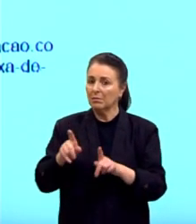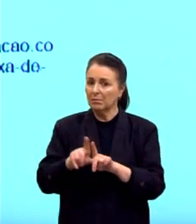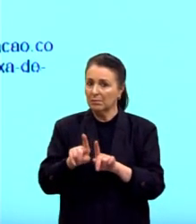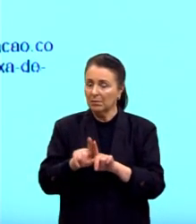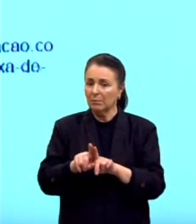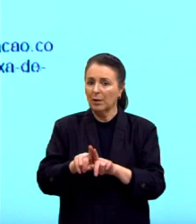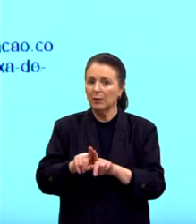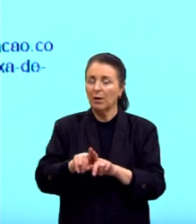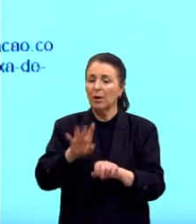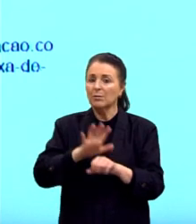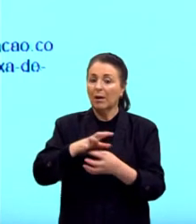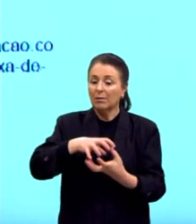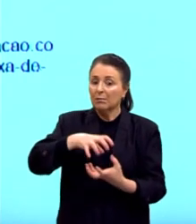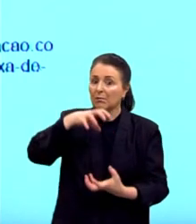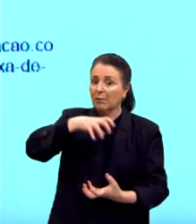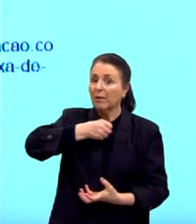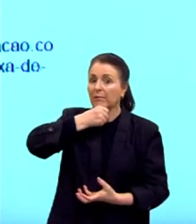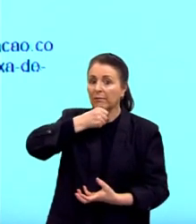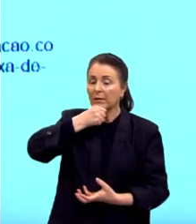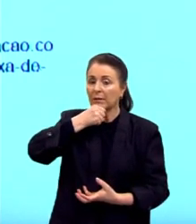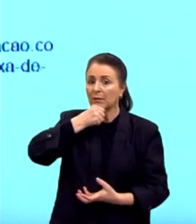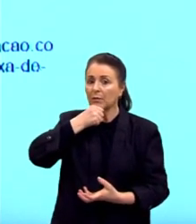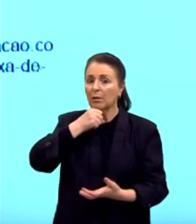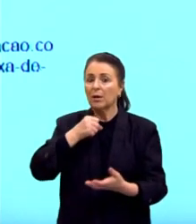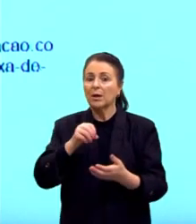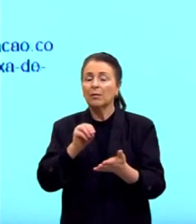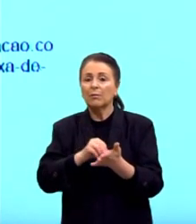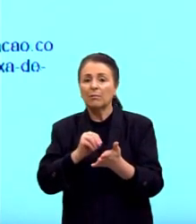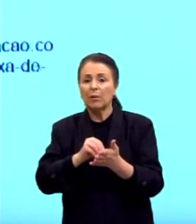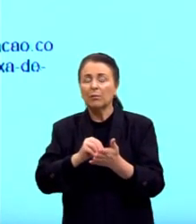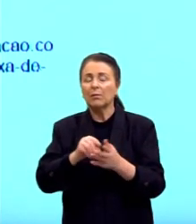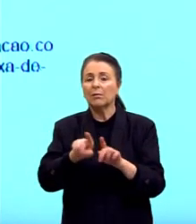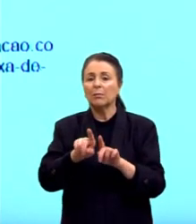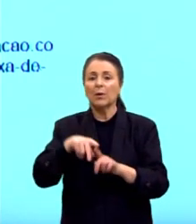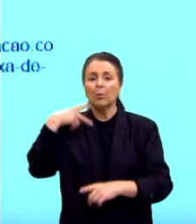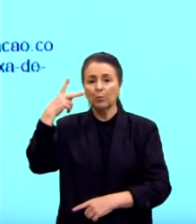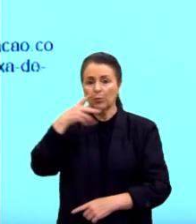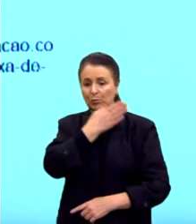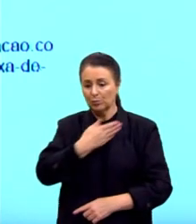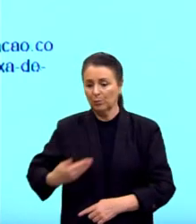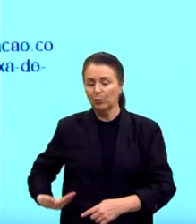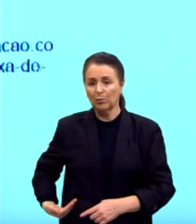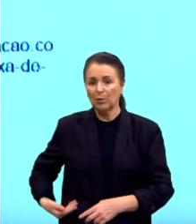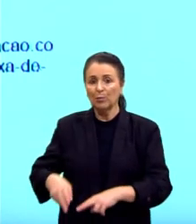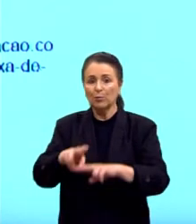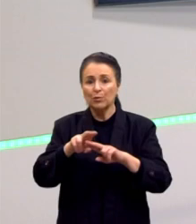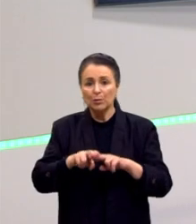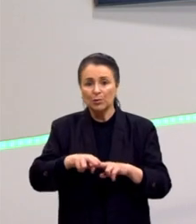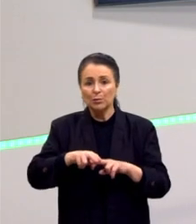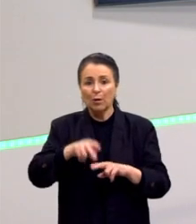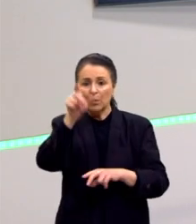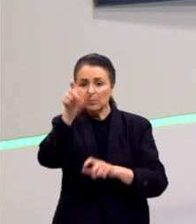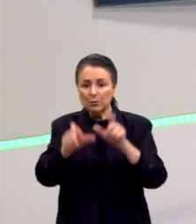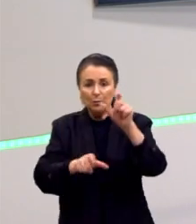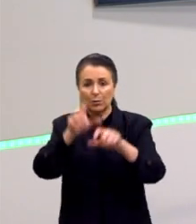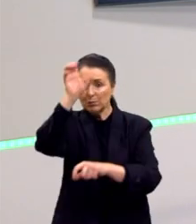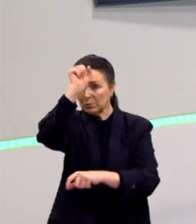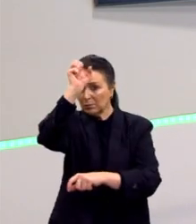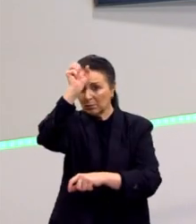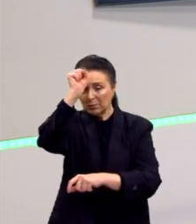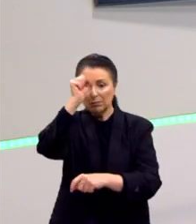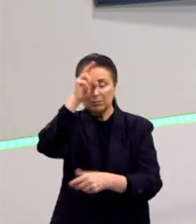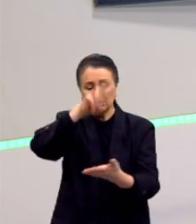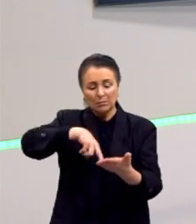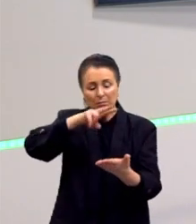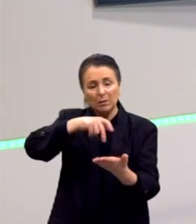os mais antigos, em função de falta de políticas públicas, é maior o número de alfabetos. E, portanto, a dignidade humana está